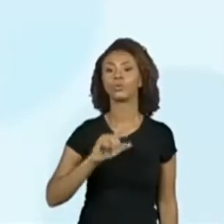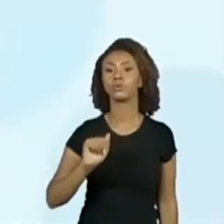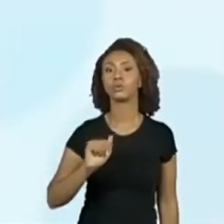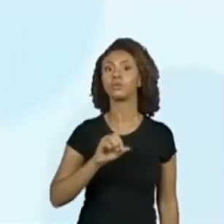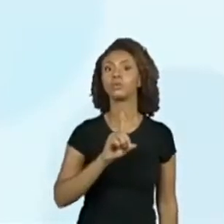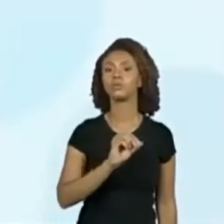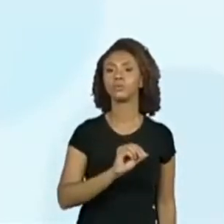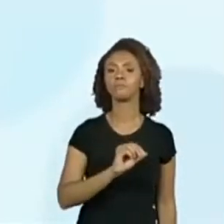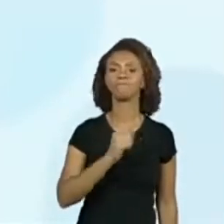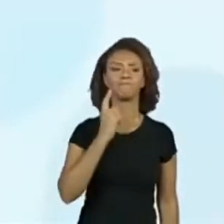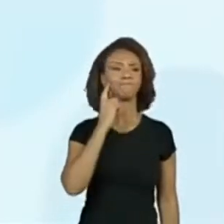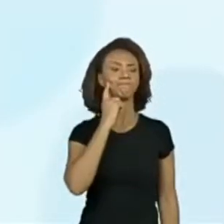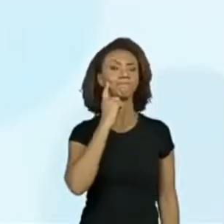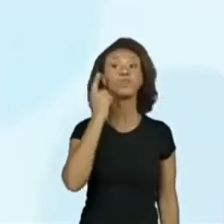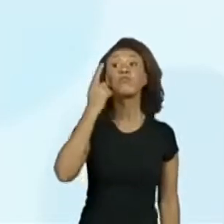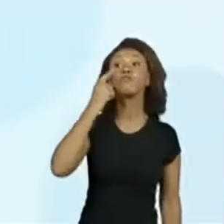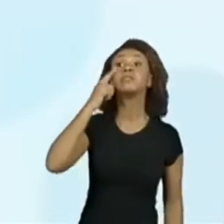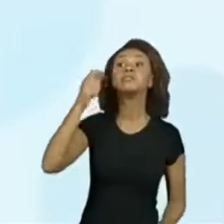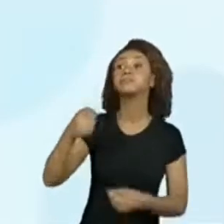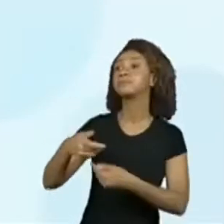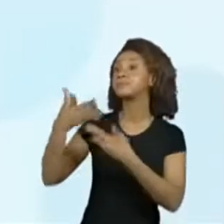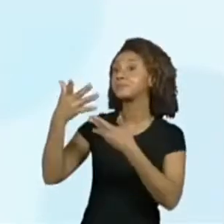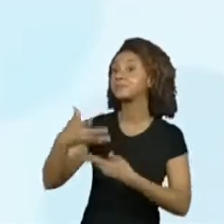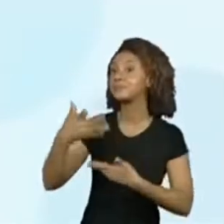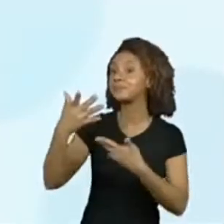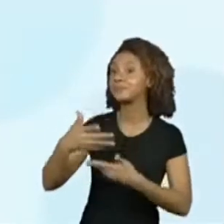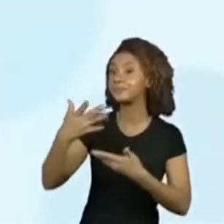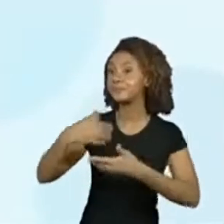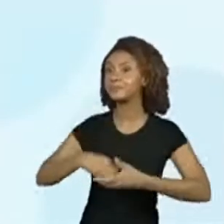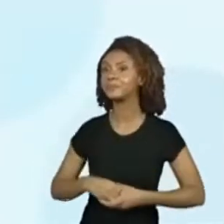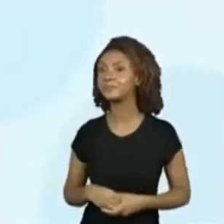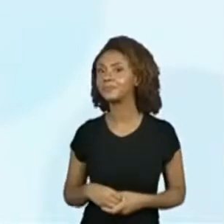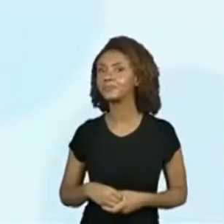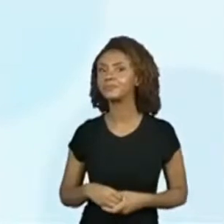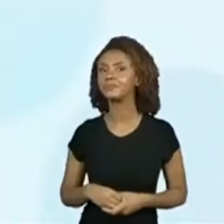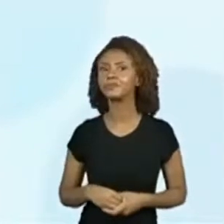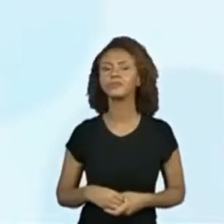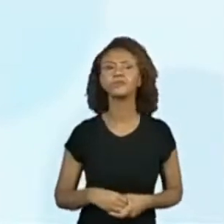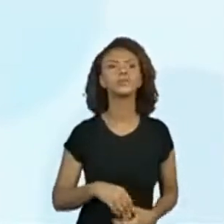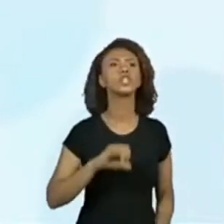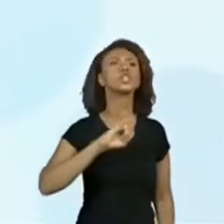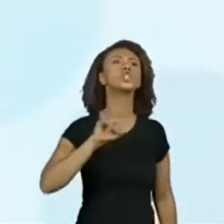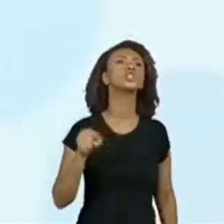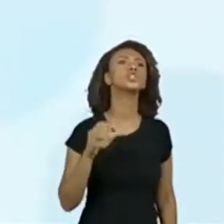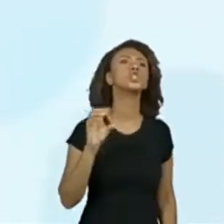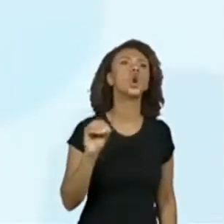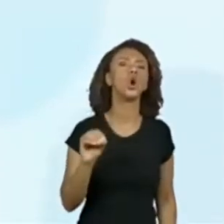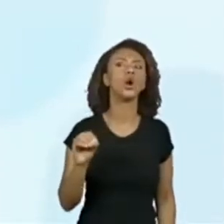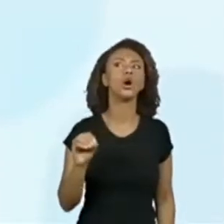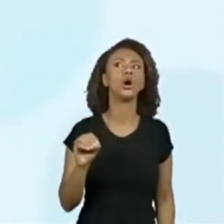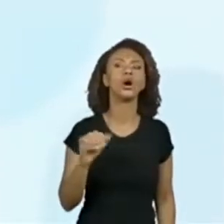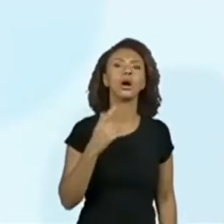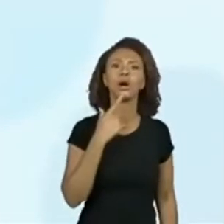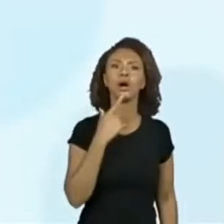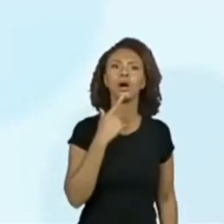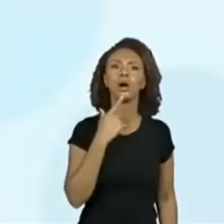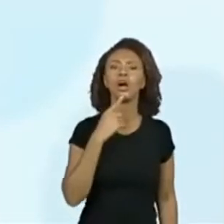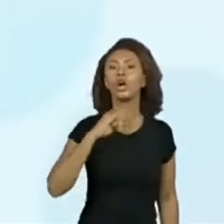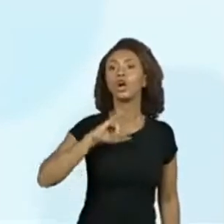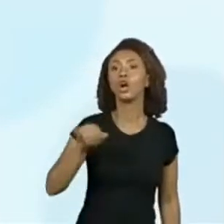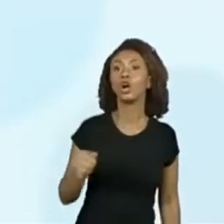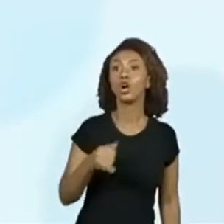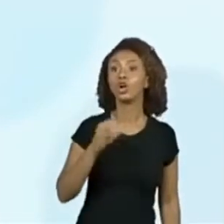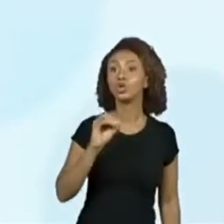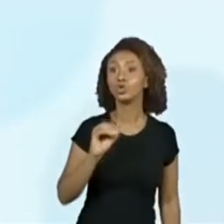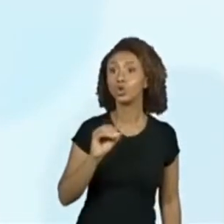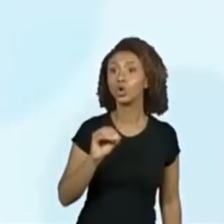Vamos ver o que eles vão colocar. Jogo com dado. Jô. Jô. Estão falando, professora Kelly, que o jogo com